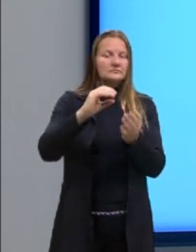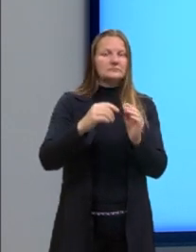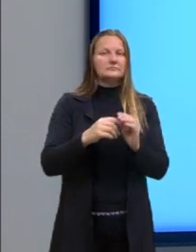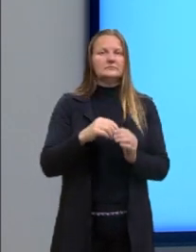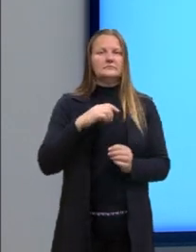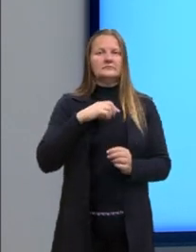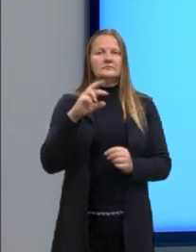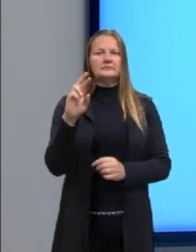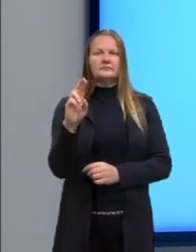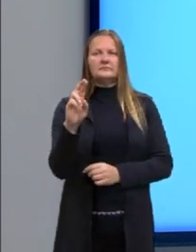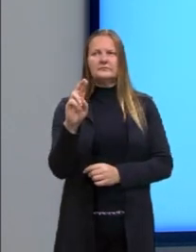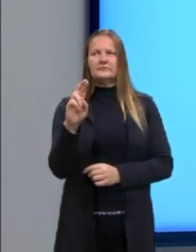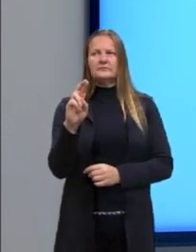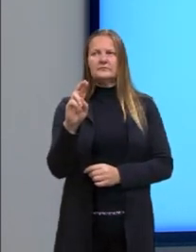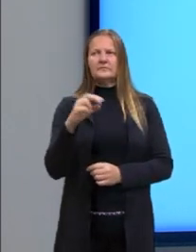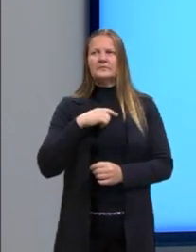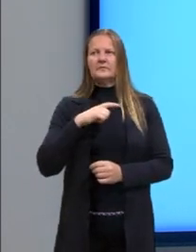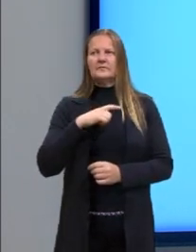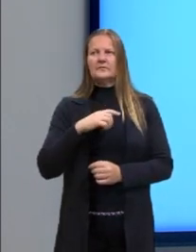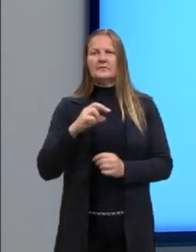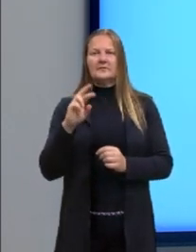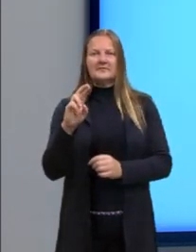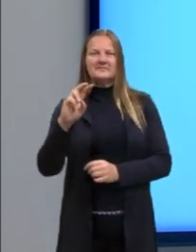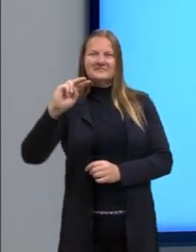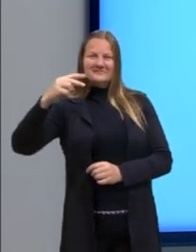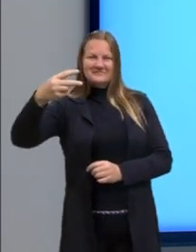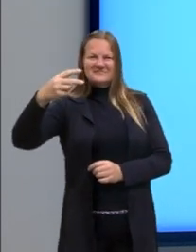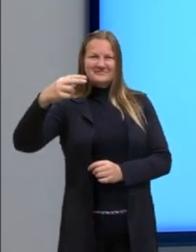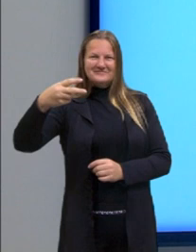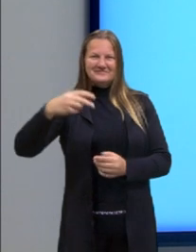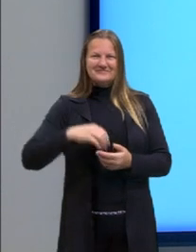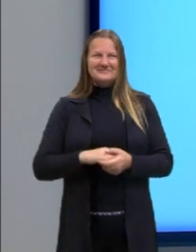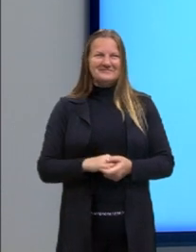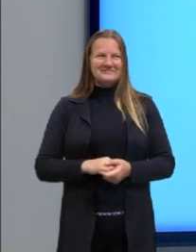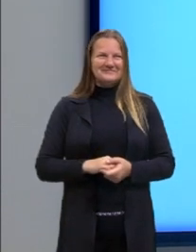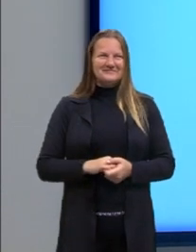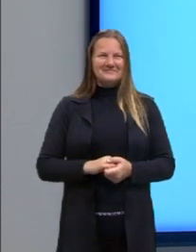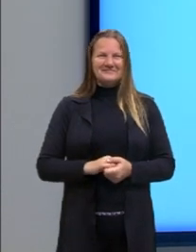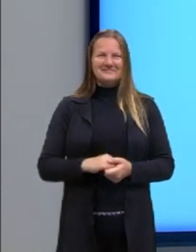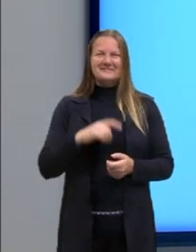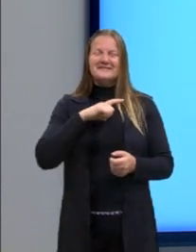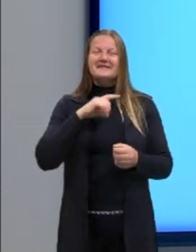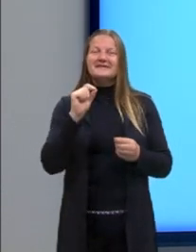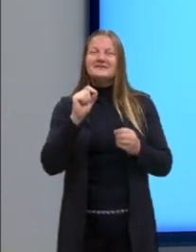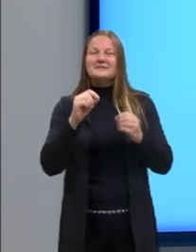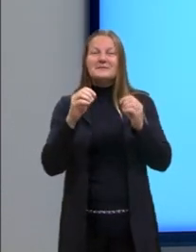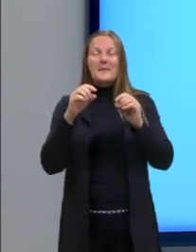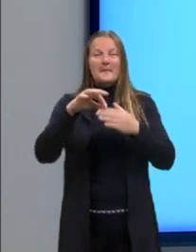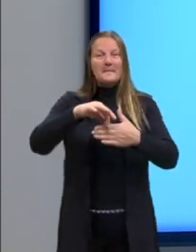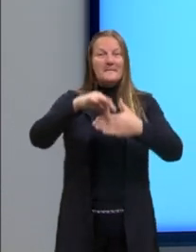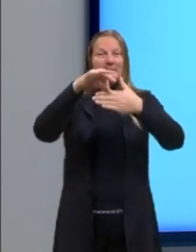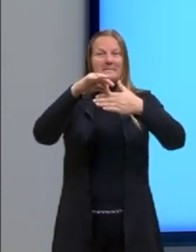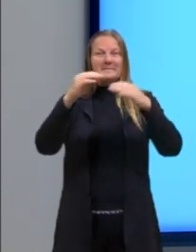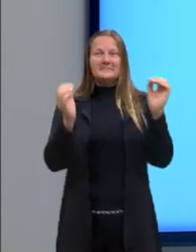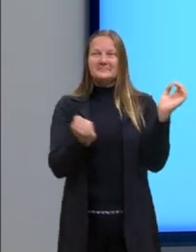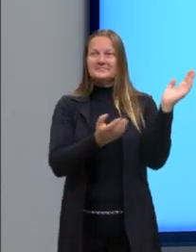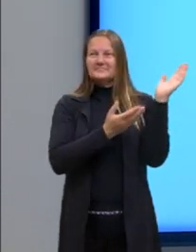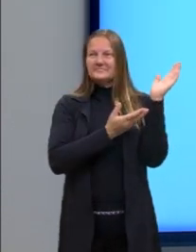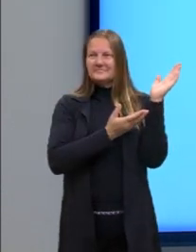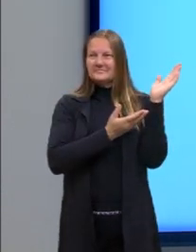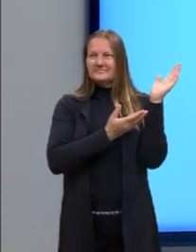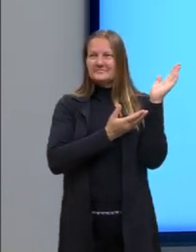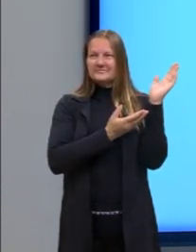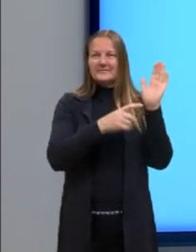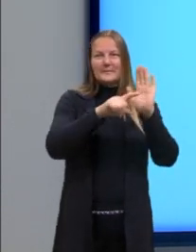substituir ali também por 3, que está na equação, né? Aqui eu destaquei, então, para a gente entender, né? O